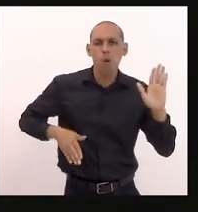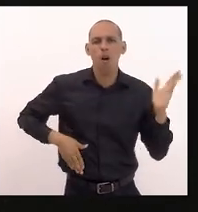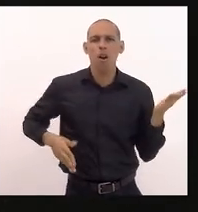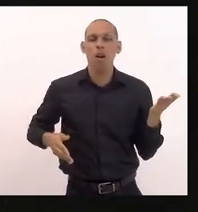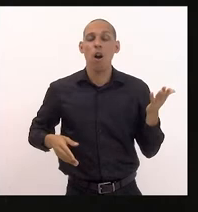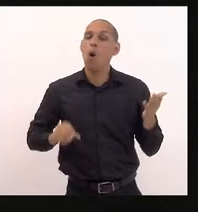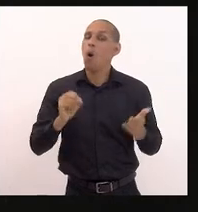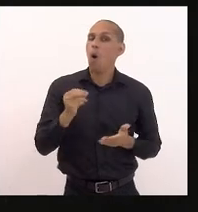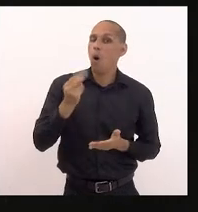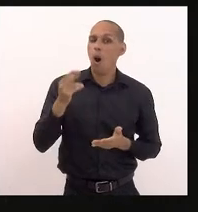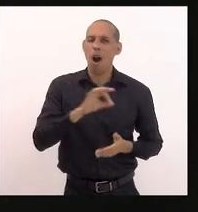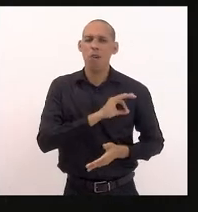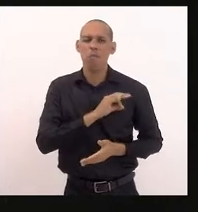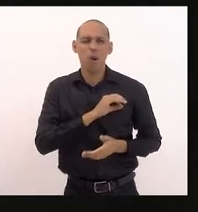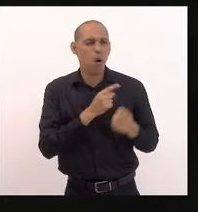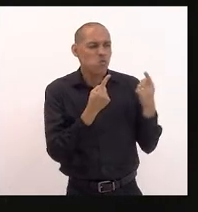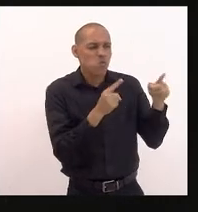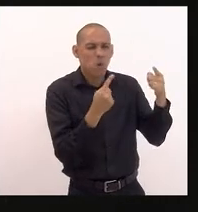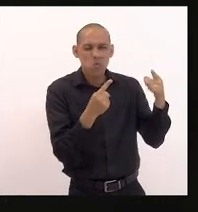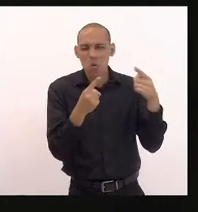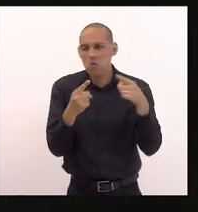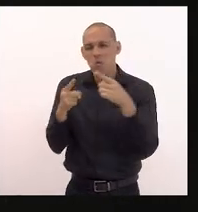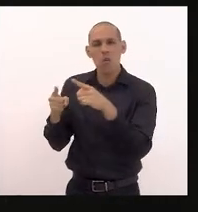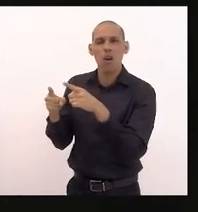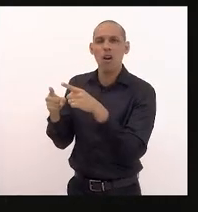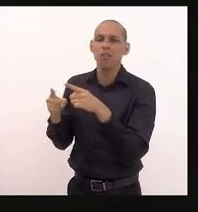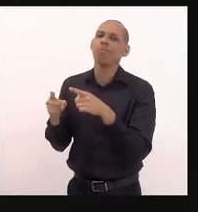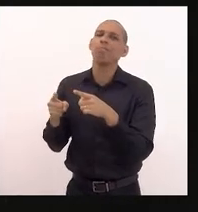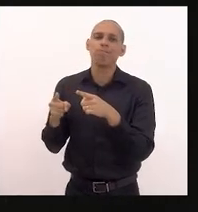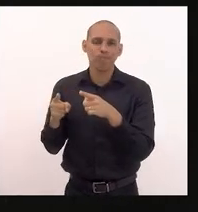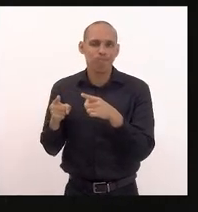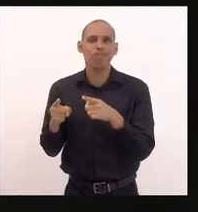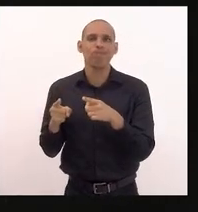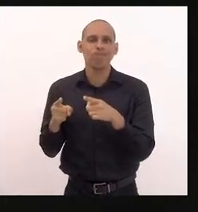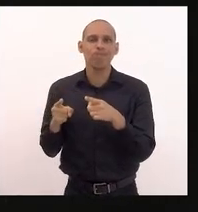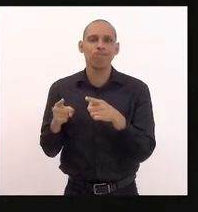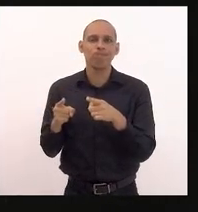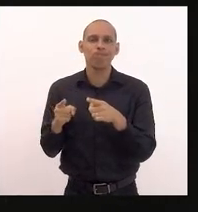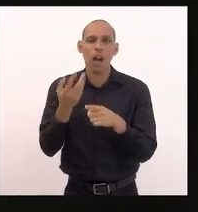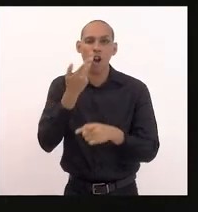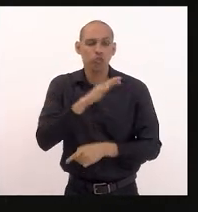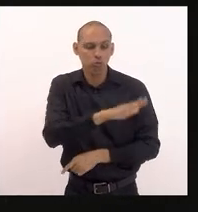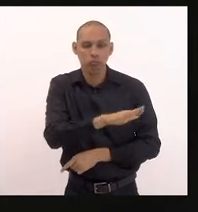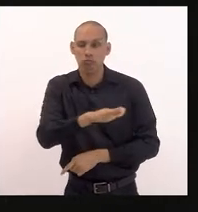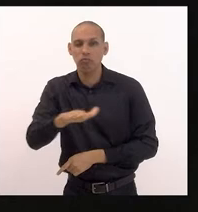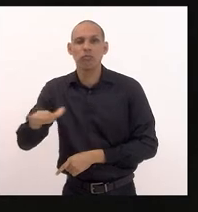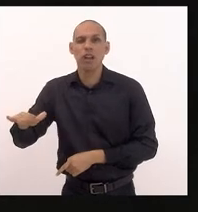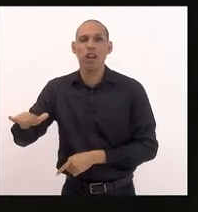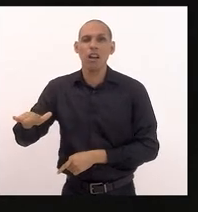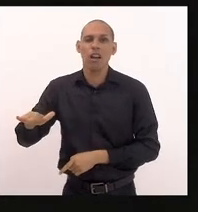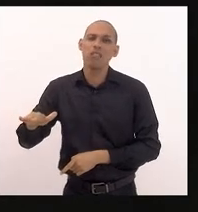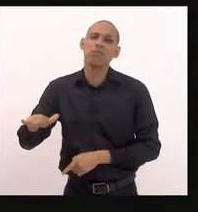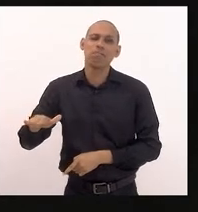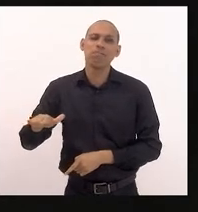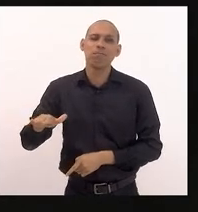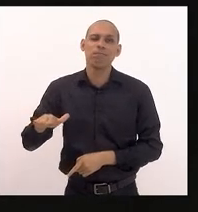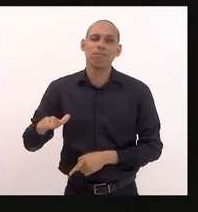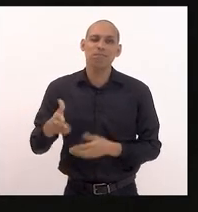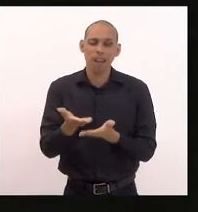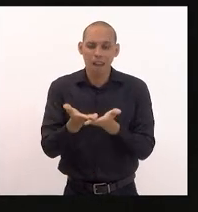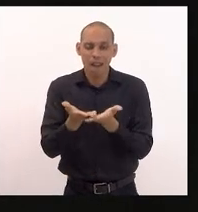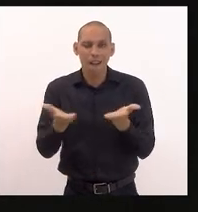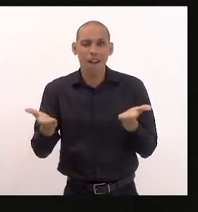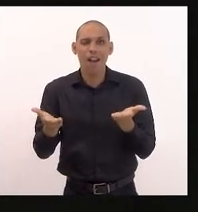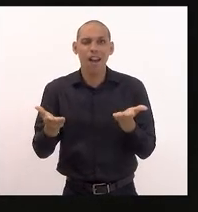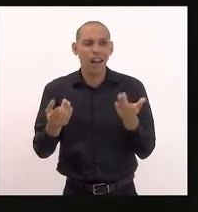a criminalidade sem dúvida nenhuma as nossas crianças acabam por ser alcançadas